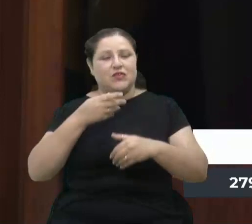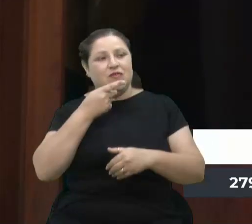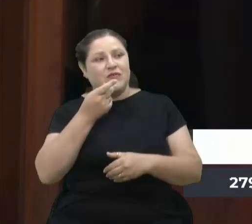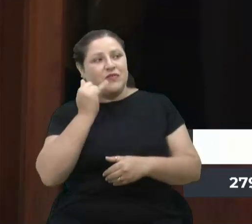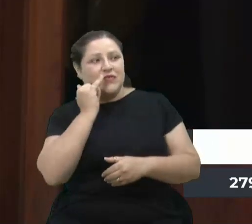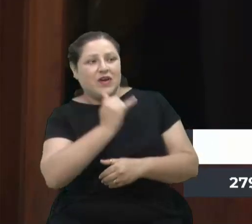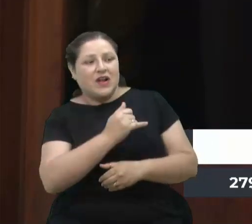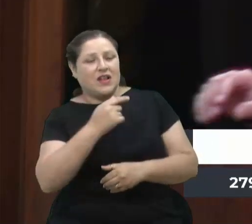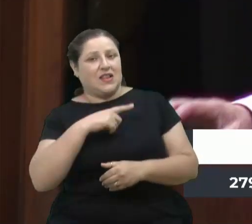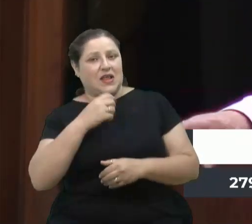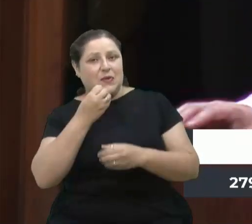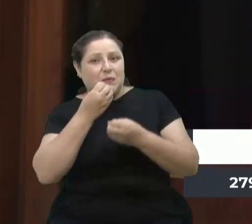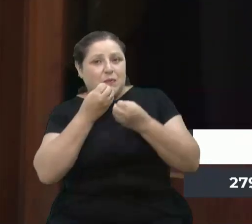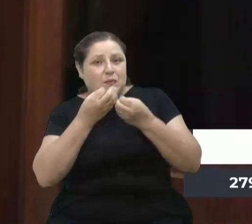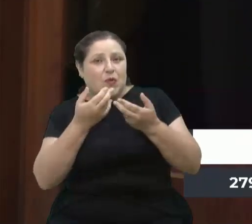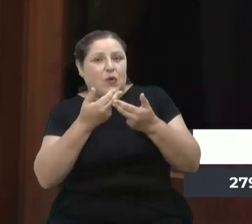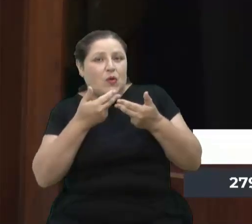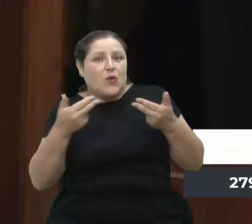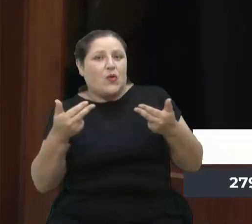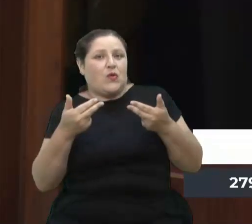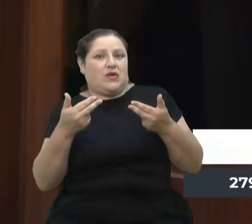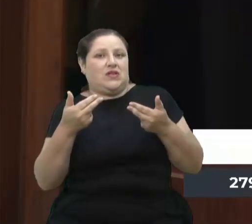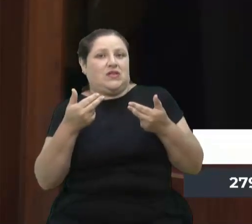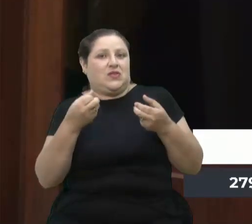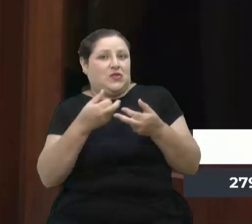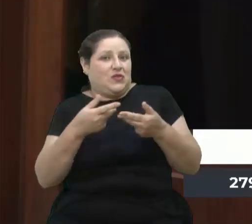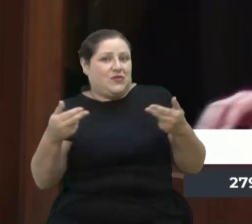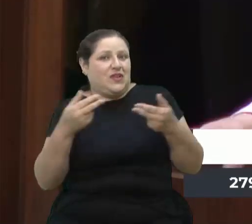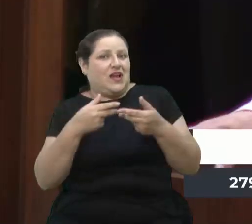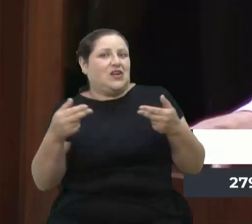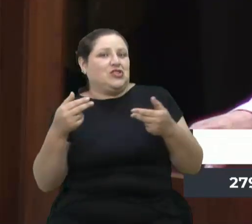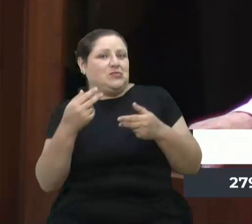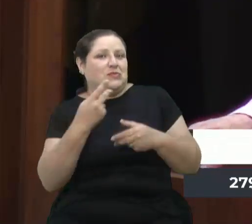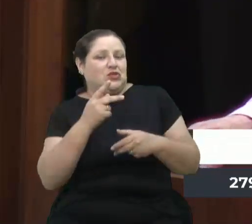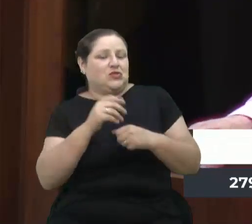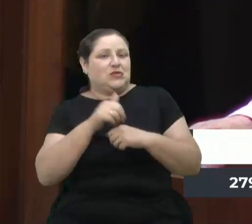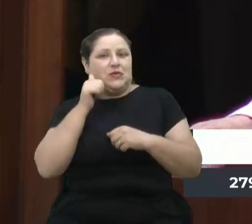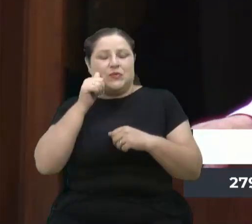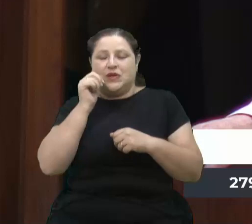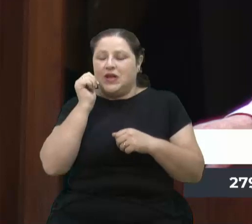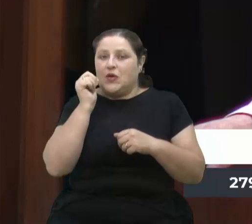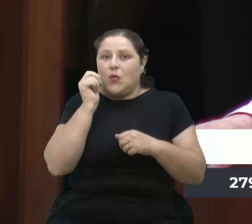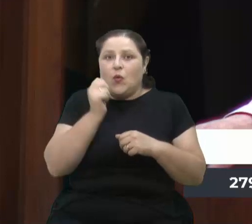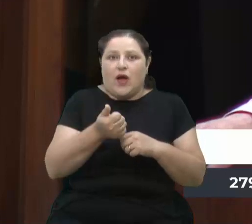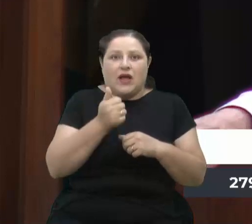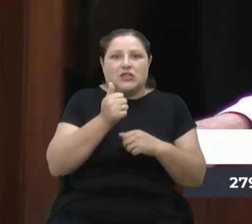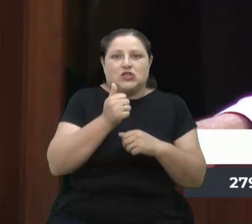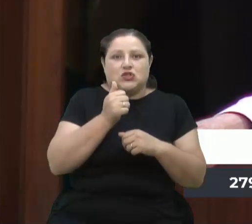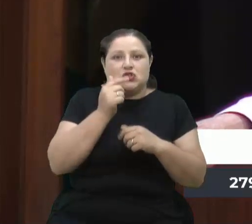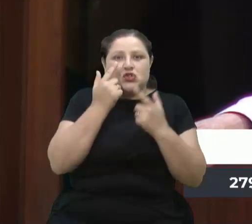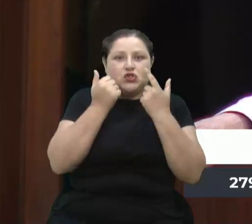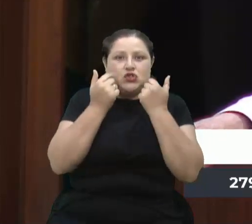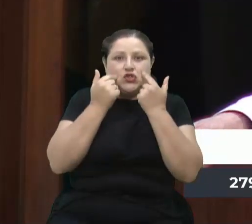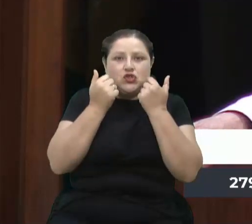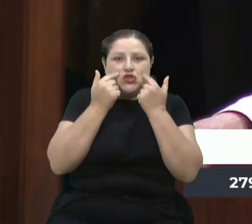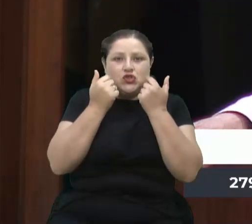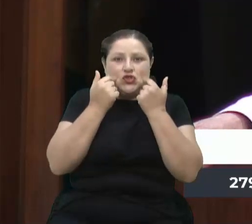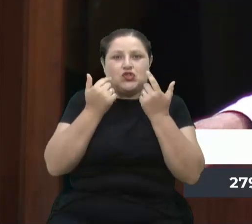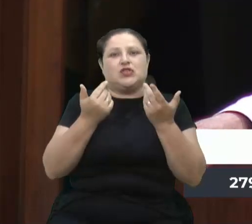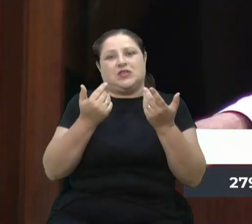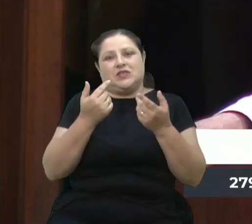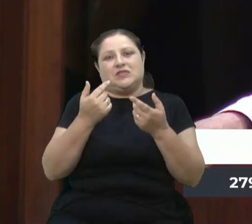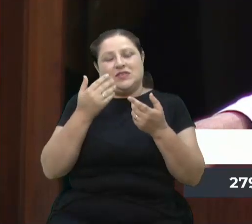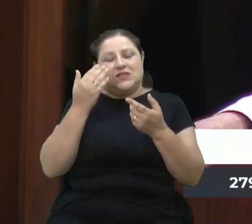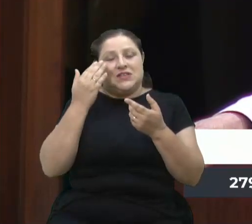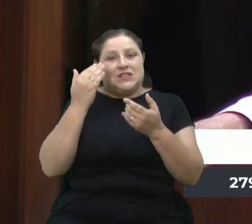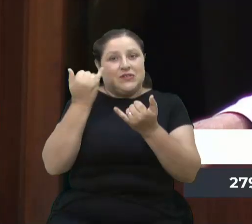à parte da presidente. Quase choraram quando souberam que essa emenda estava vindo para ajudar elas.